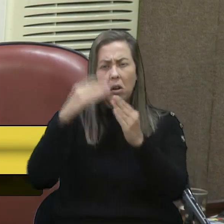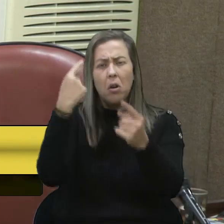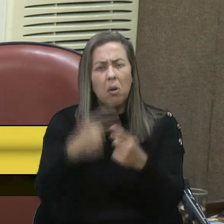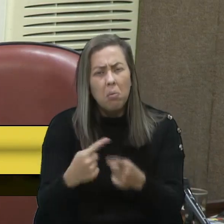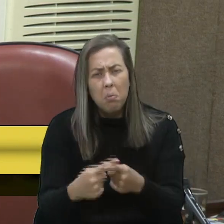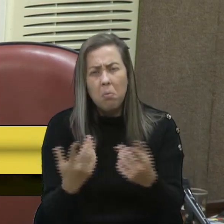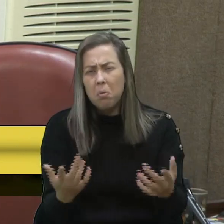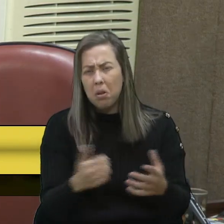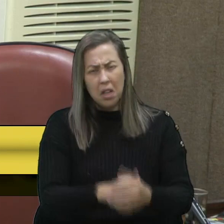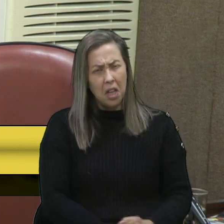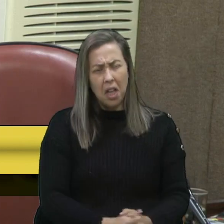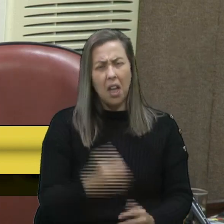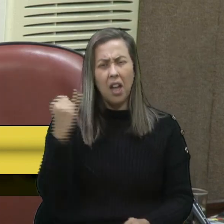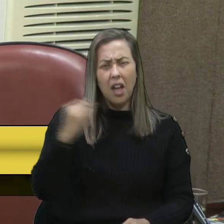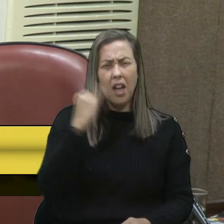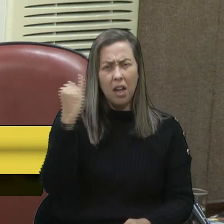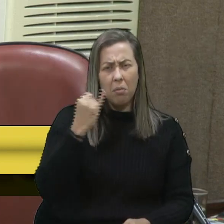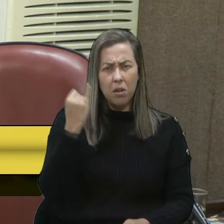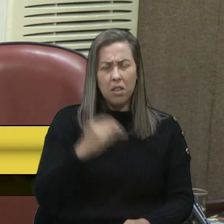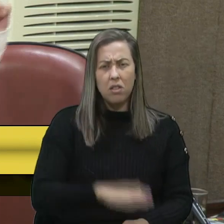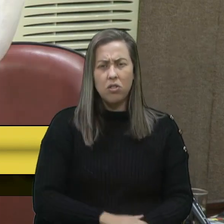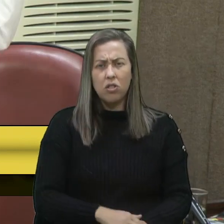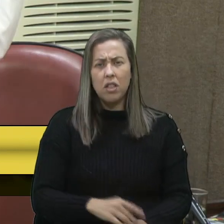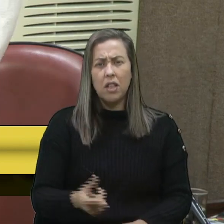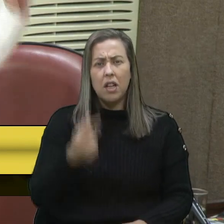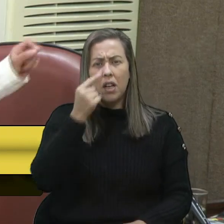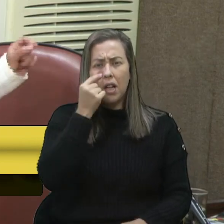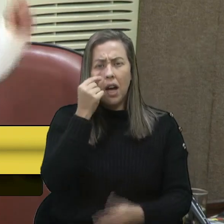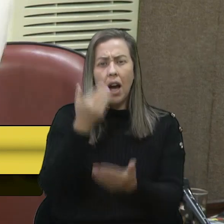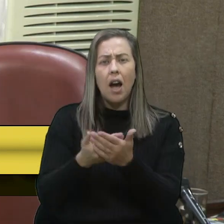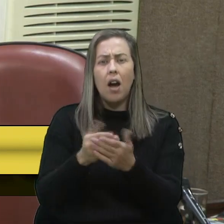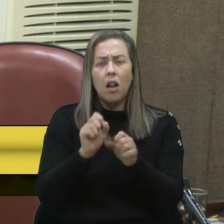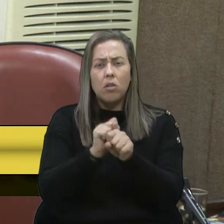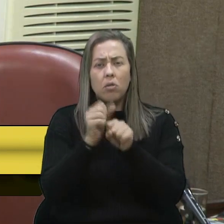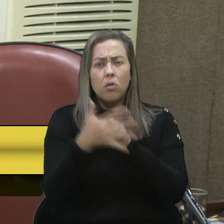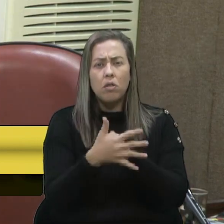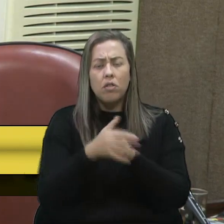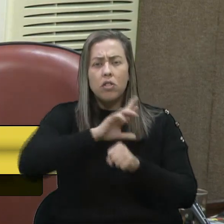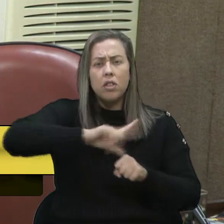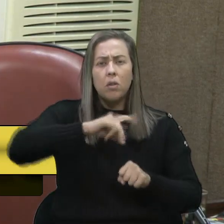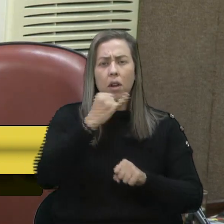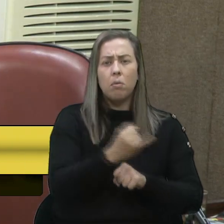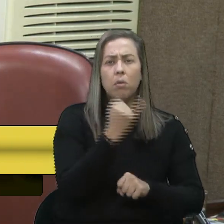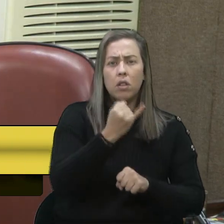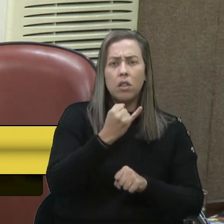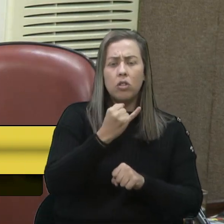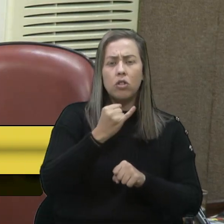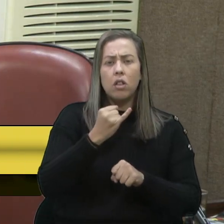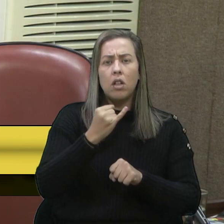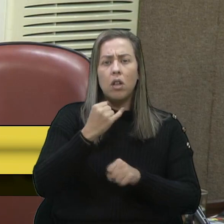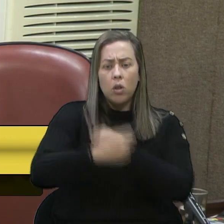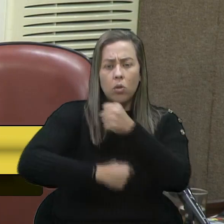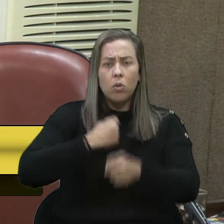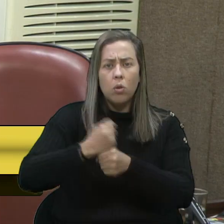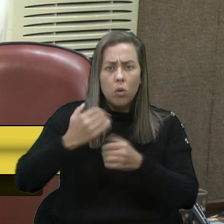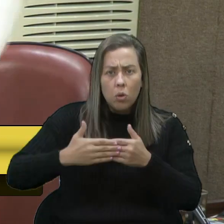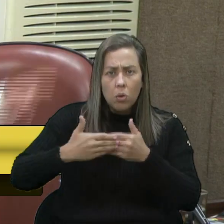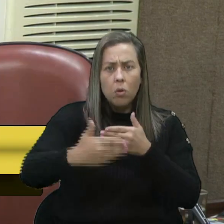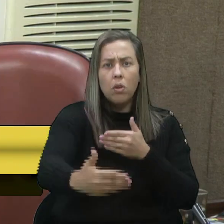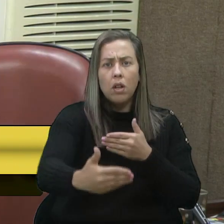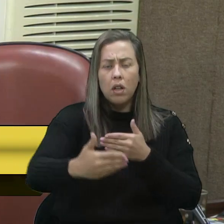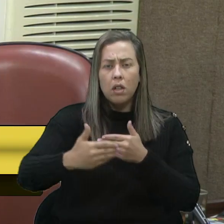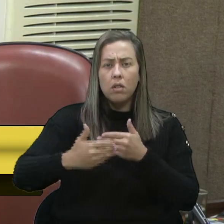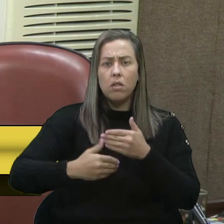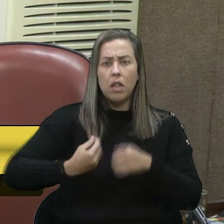é importante educação presencial durante a pandemia e não é importante no restante do ano? Não é importante no